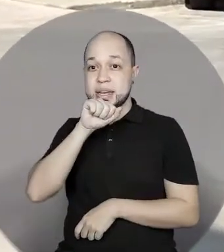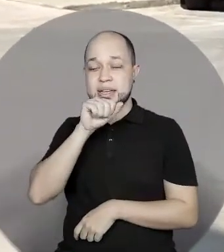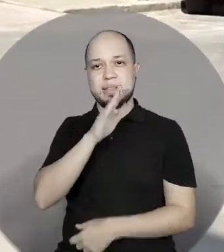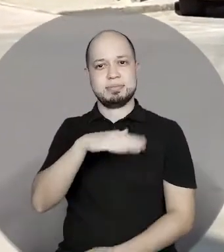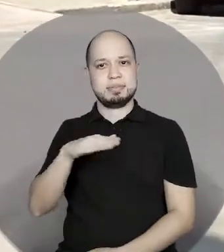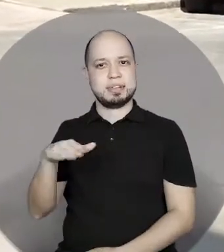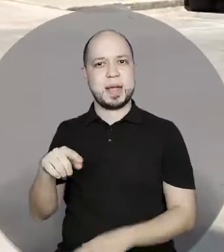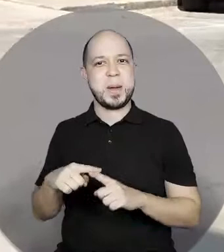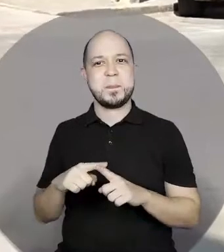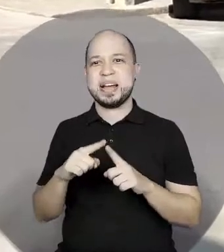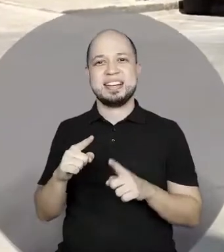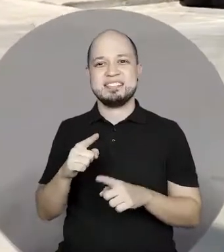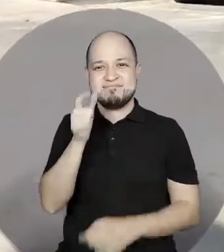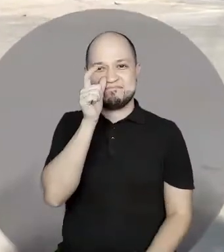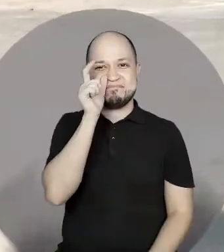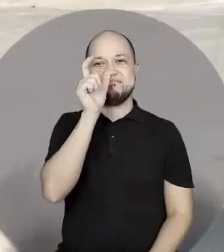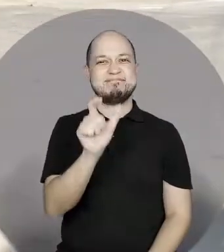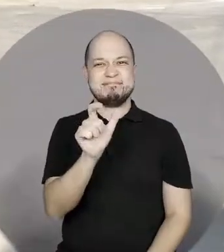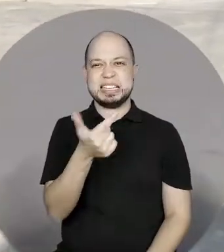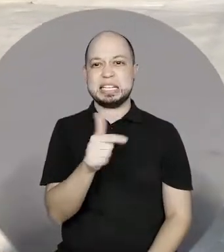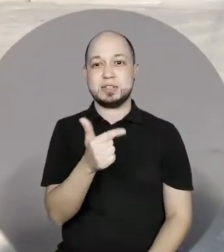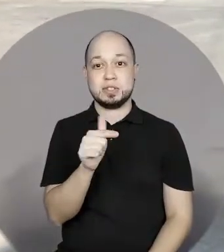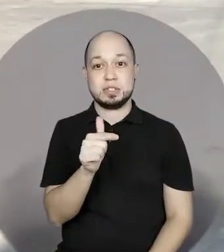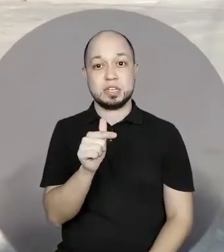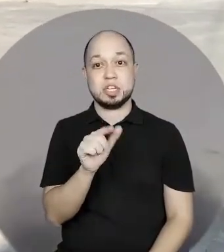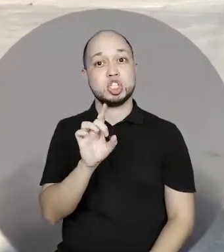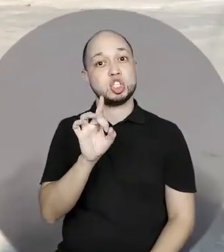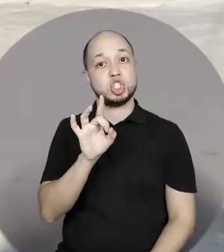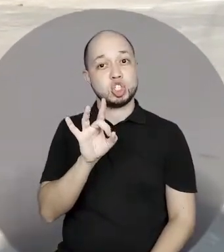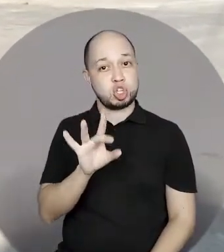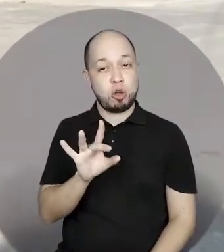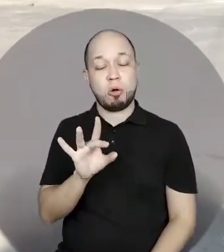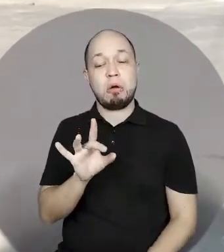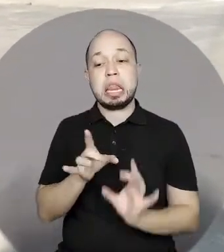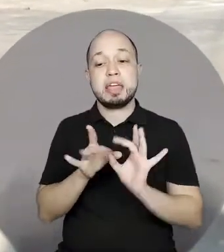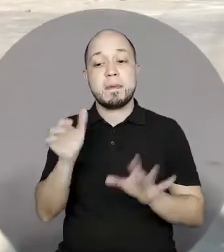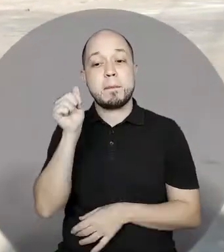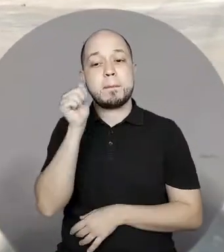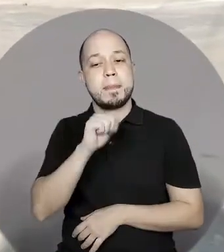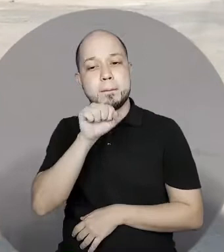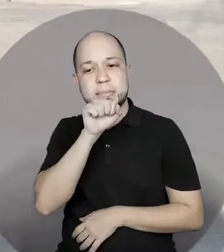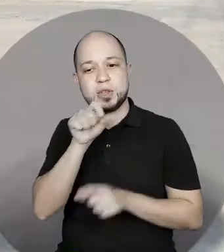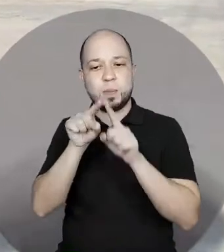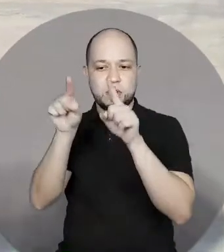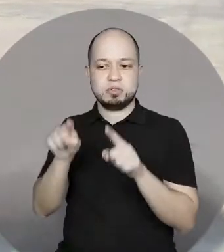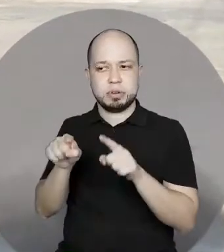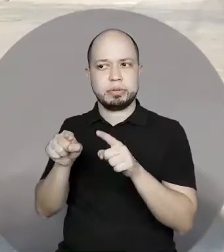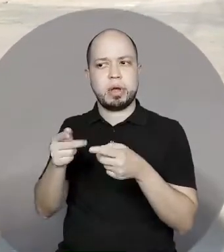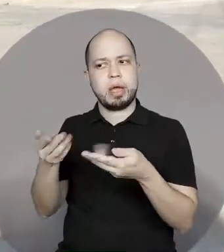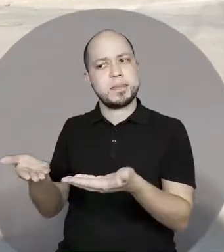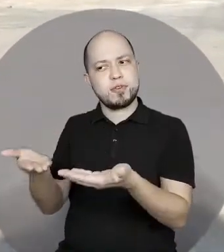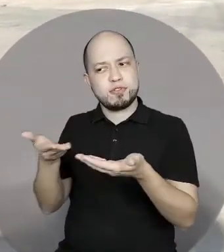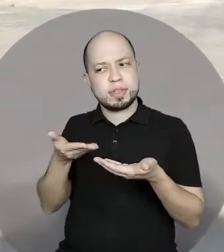no entanto, as mães não tinham interesse e só podiam ser mães do projeto. Aí foi quando eu fui convidada a participar da comissão de família